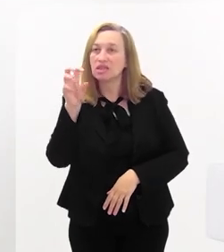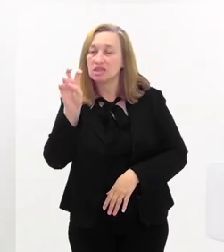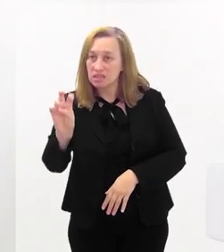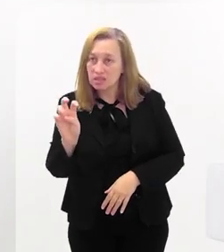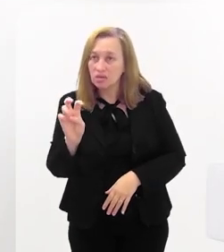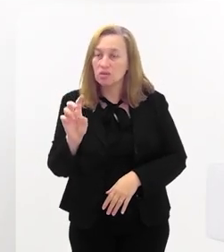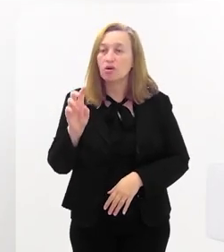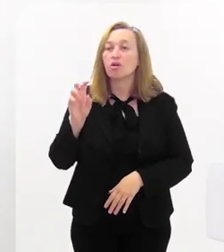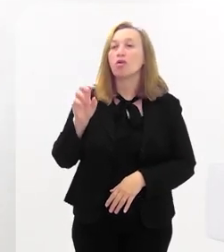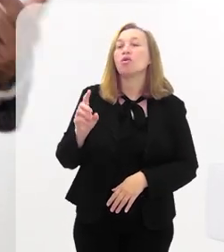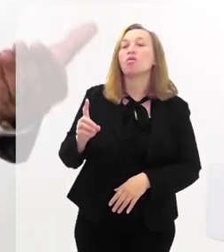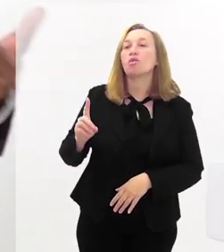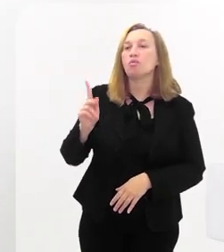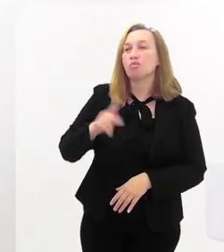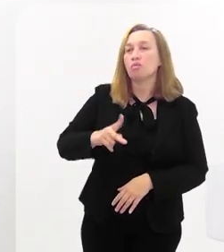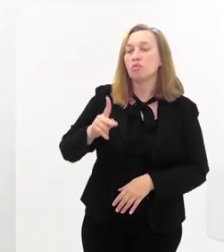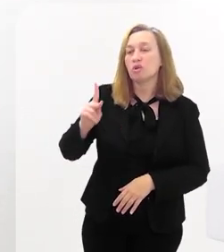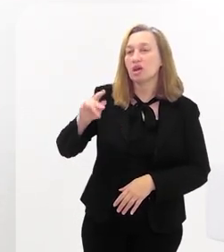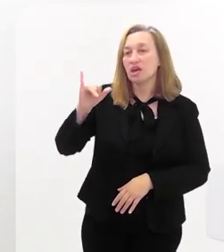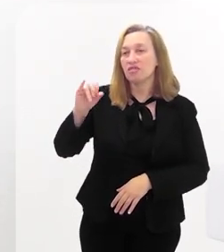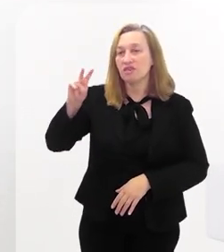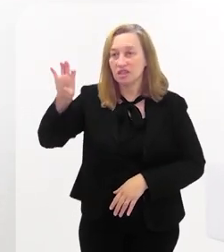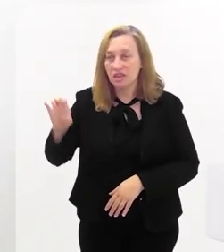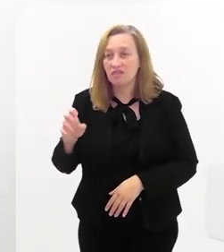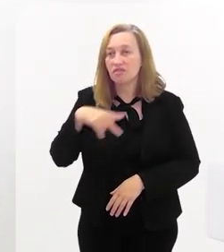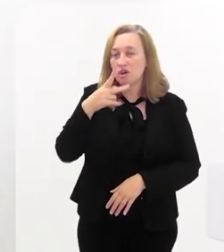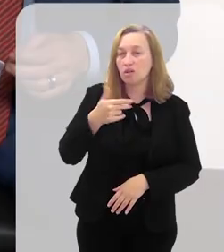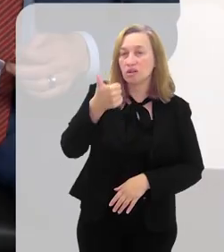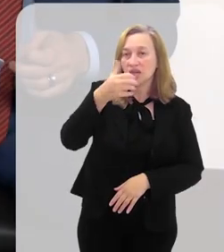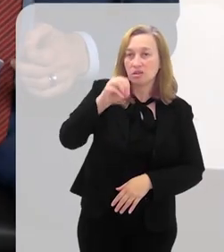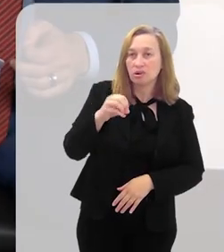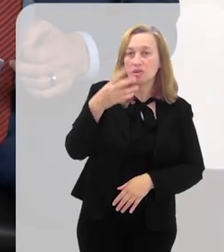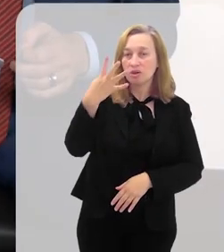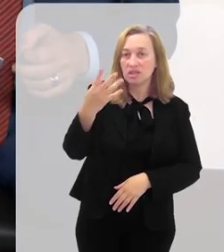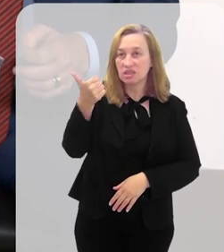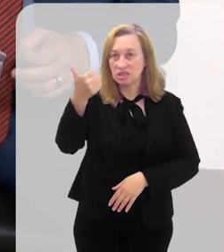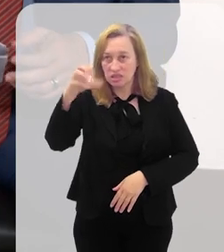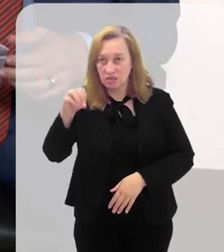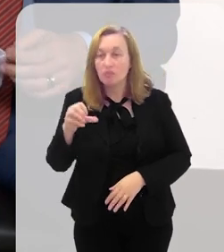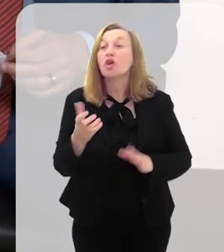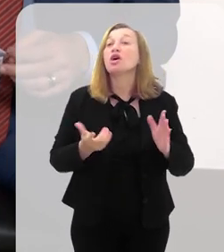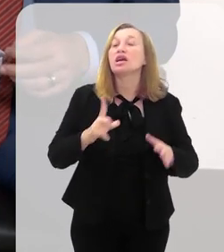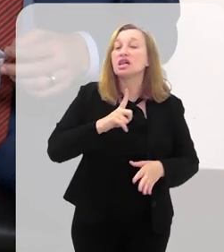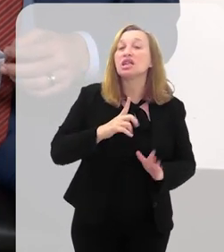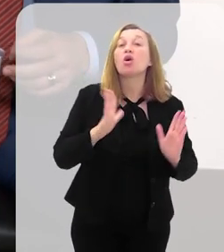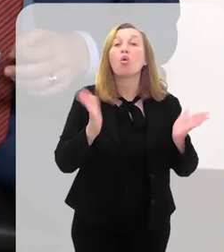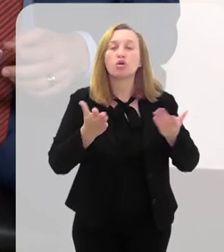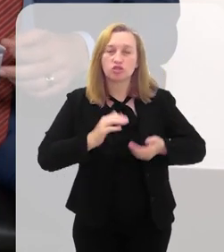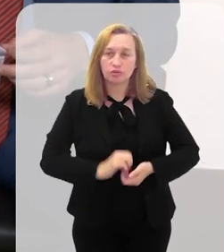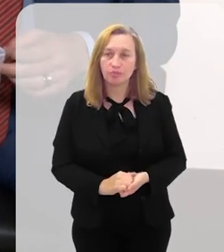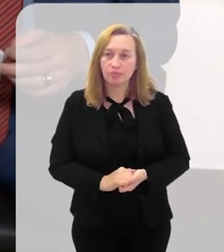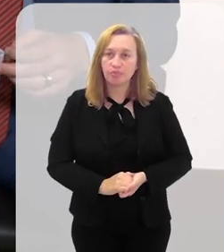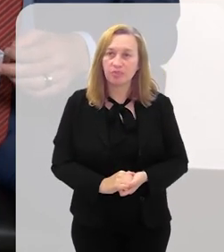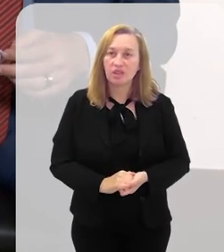bem colocou e valiu muito bem, a 10.639. Porque o que você tem hoje? Você tem as